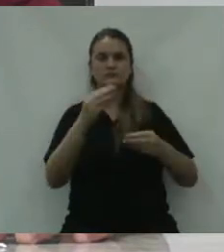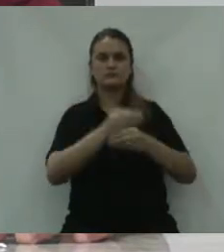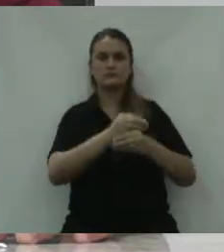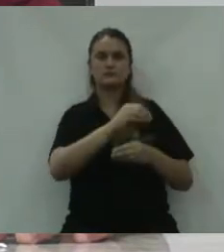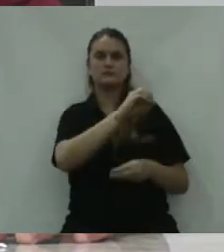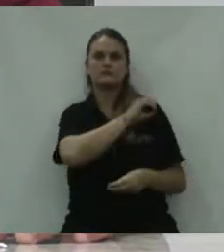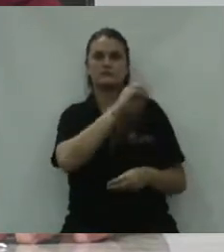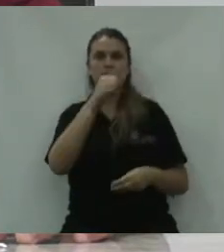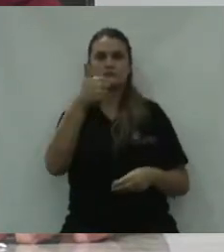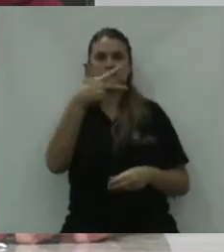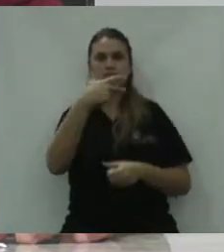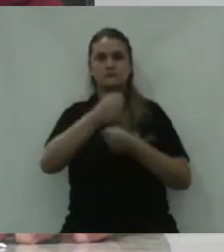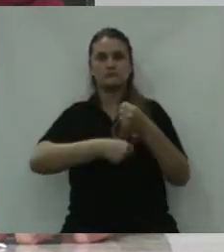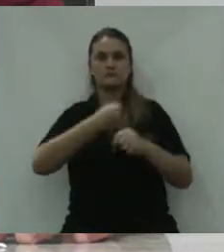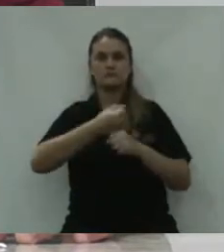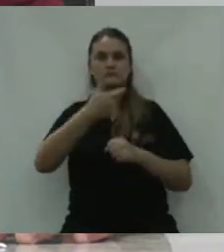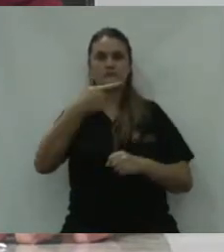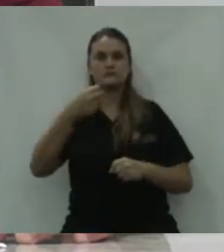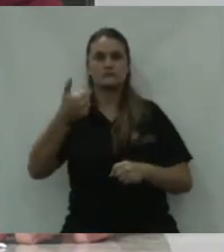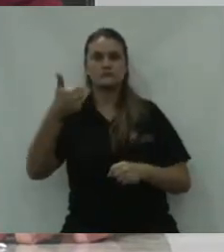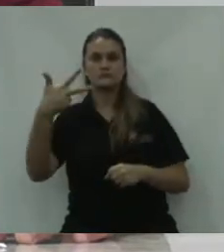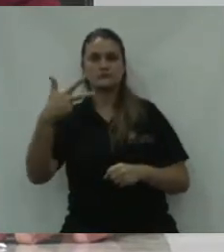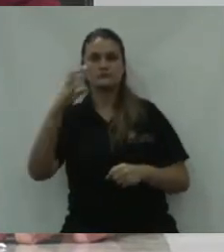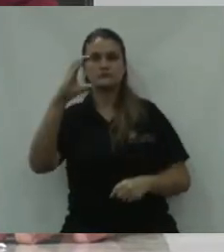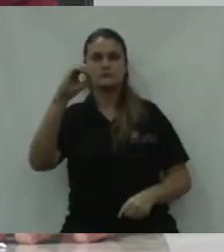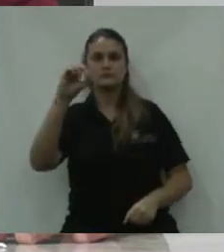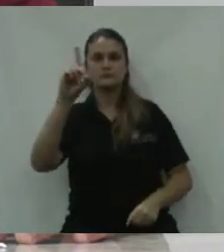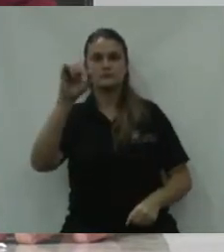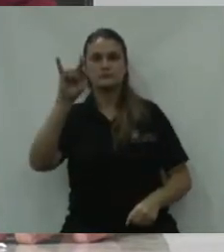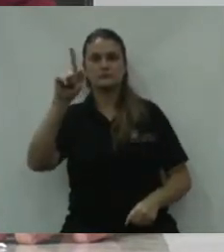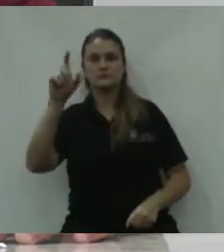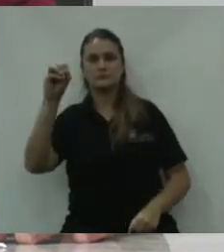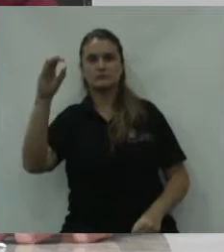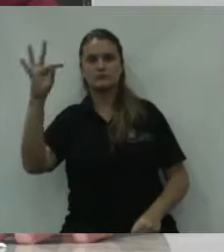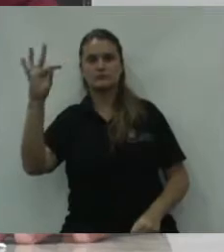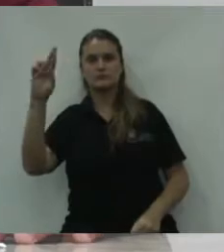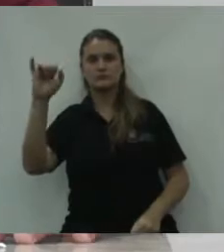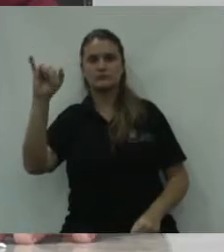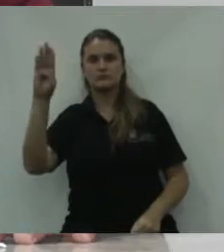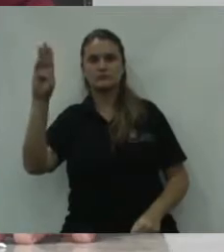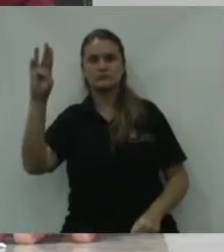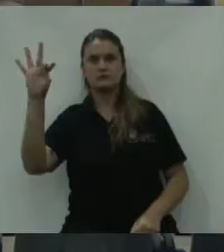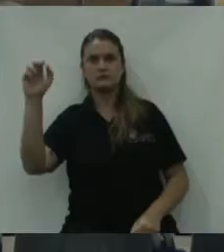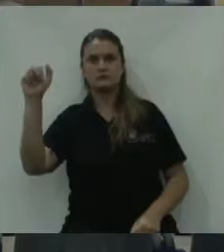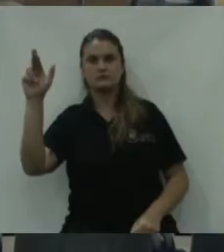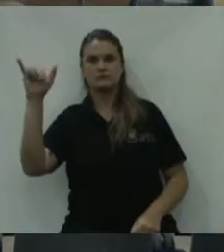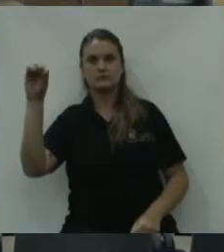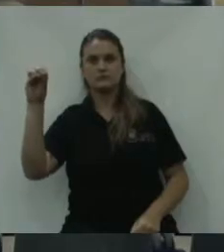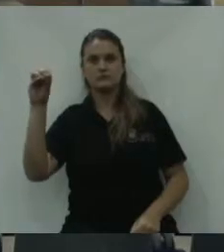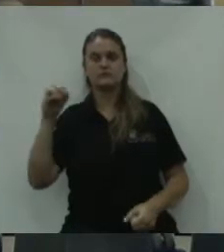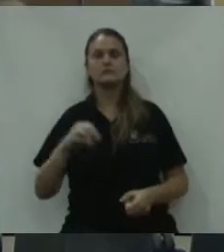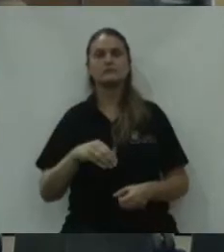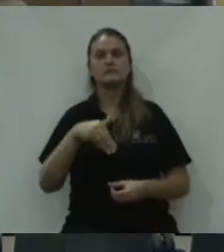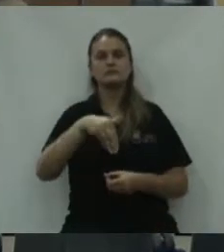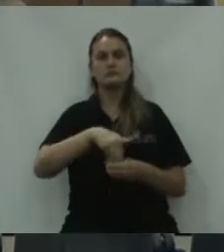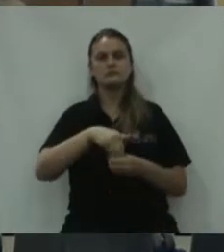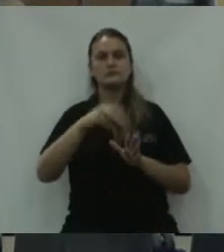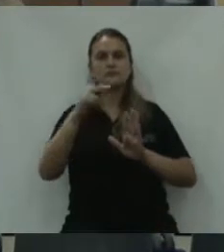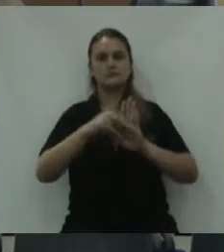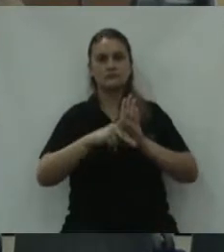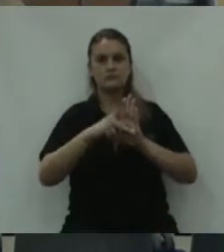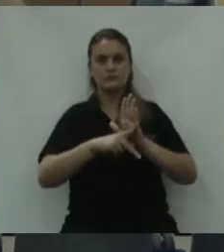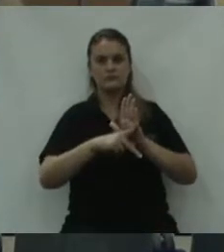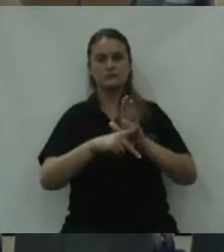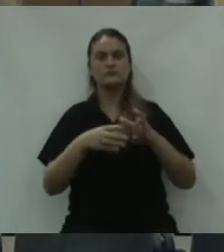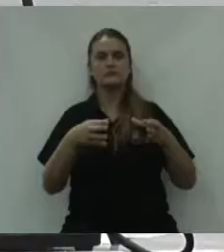lei complementar nº 13 barra 2013, Código Tributário Municipal. Votação do